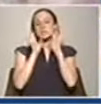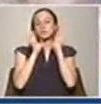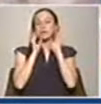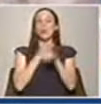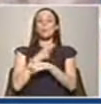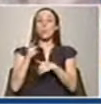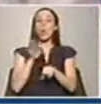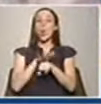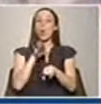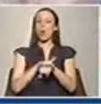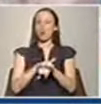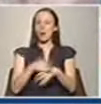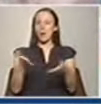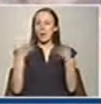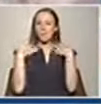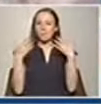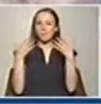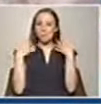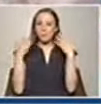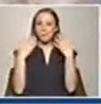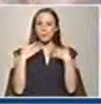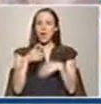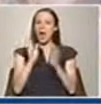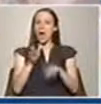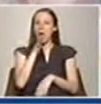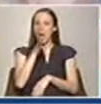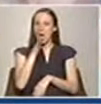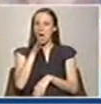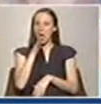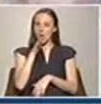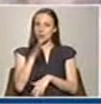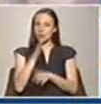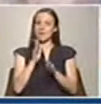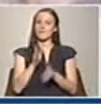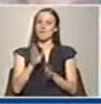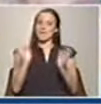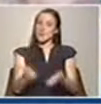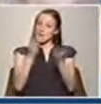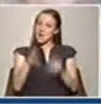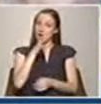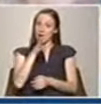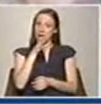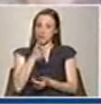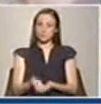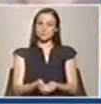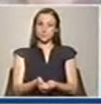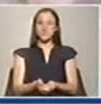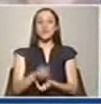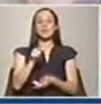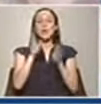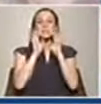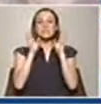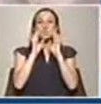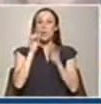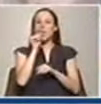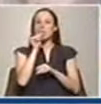calor também, da facilidade com que desidratam e deve ser incentivada a ingestão de líquidos. Terem atenção que esses líquidos